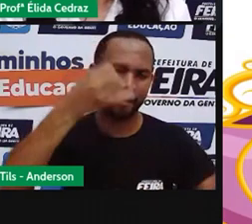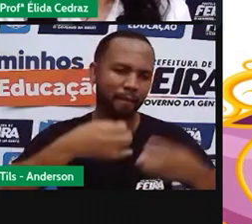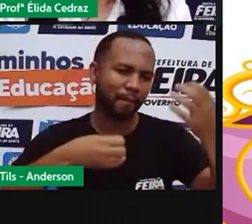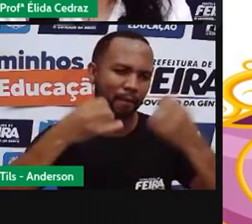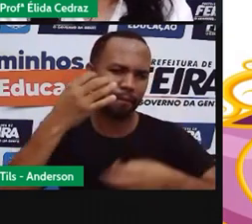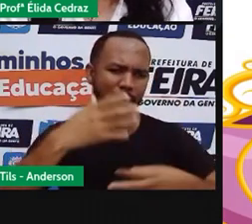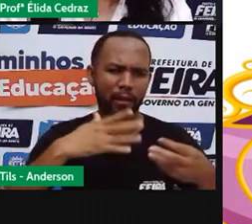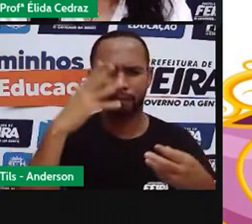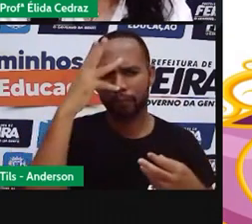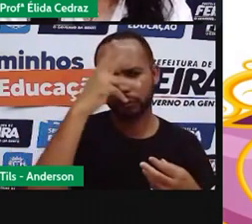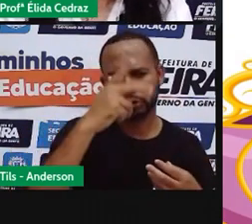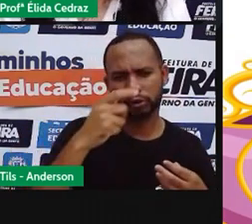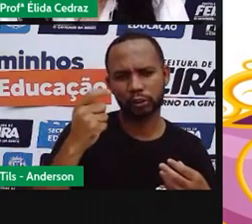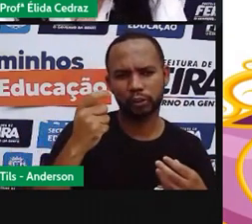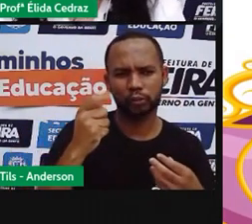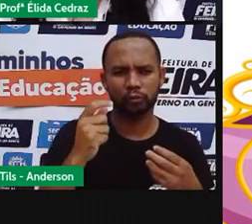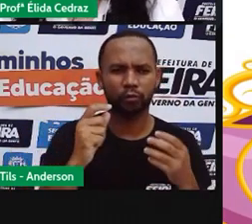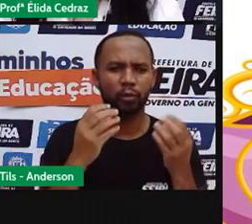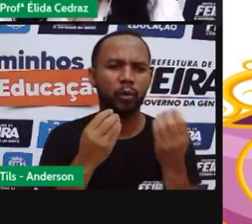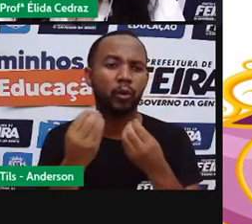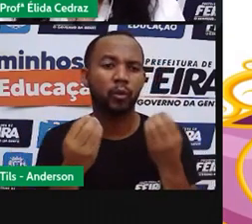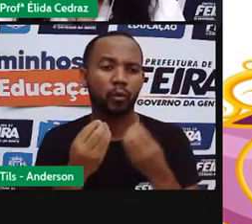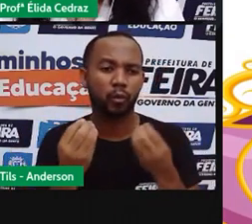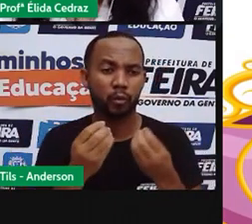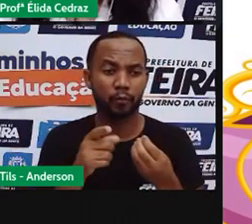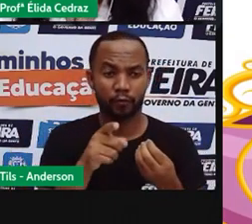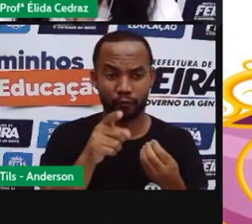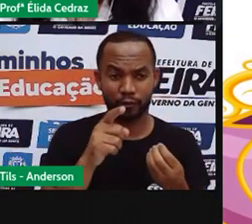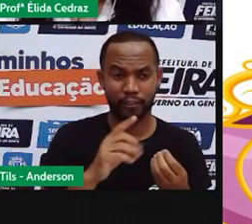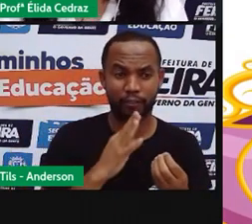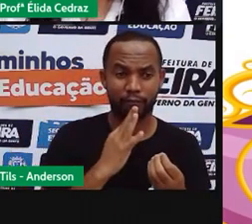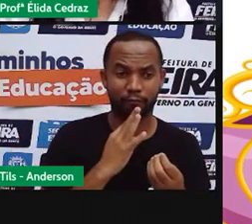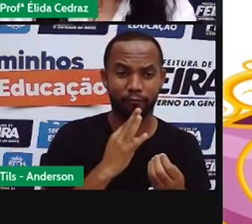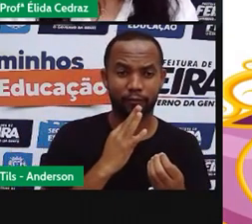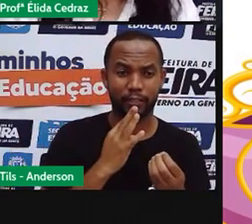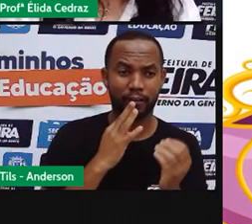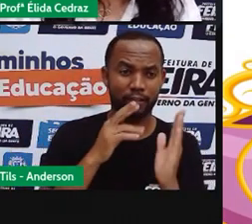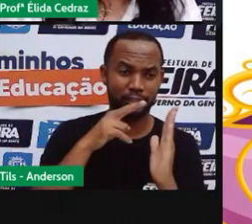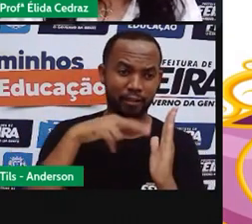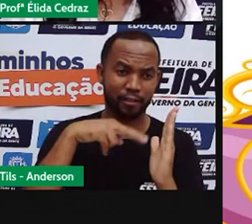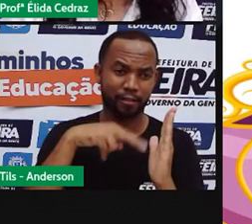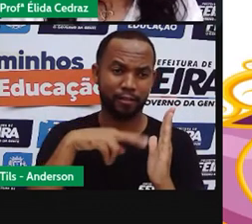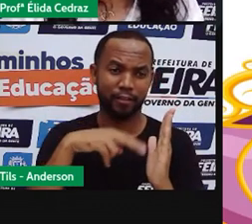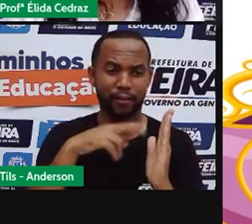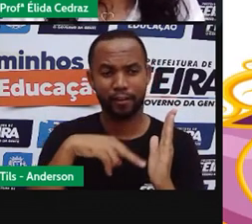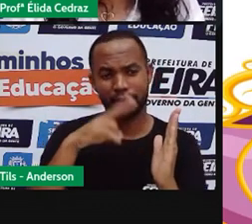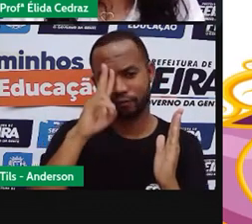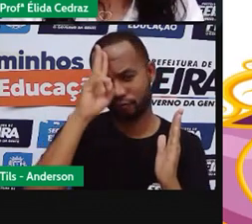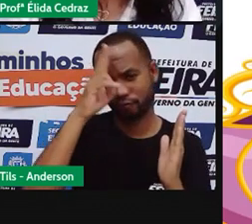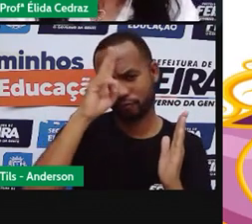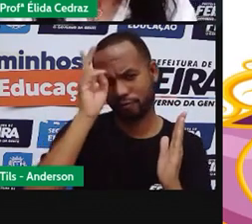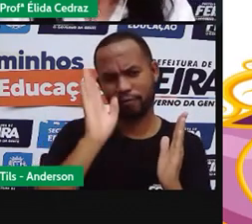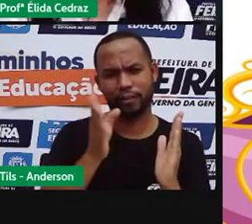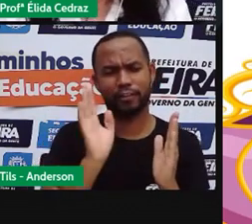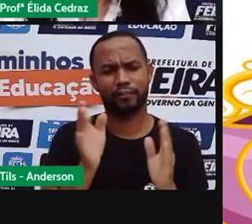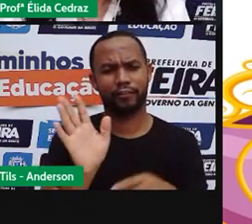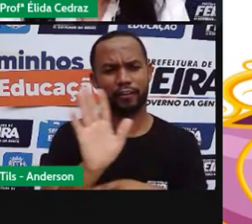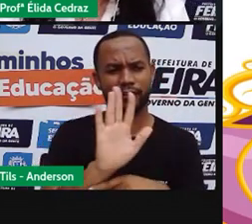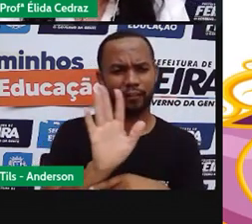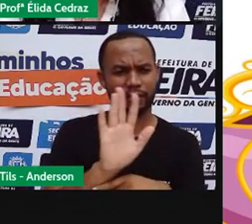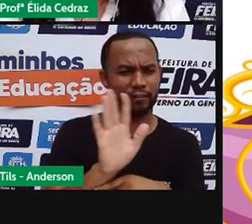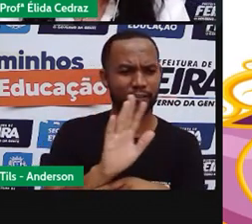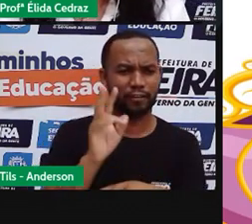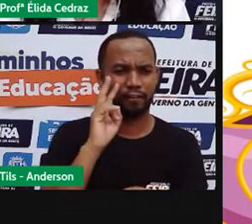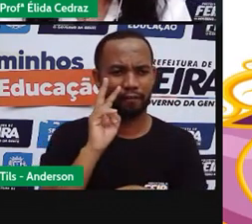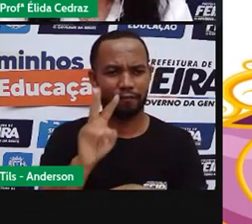Os contos de fadas. Você já fez leituras, já assistiu desenhos, já